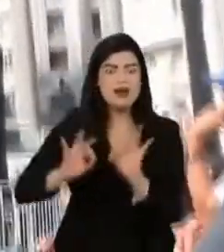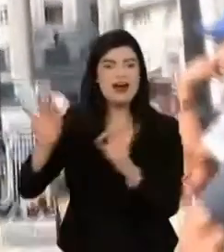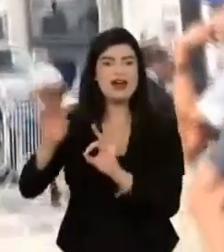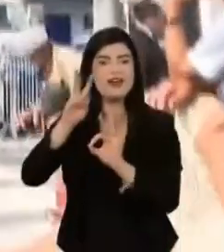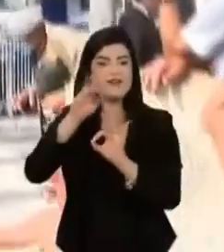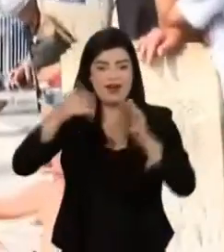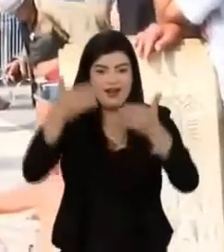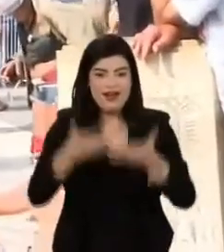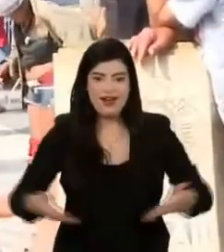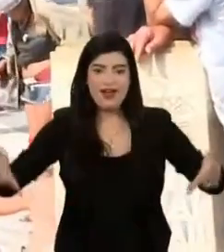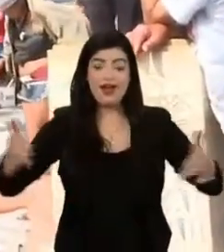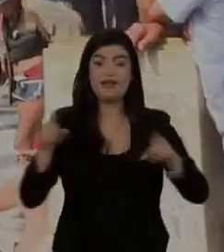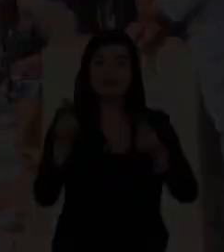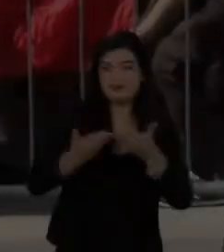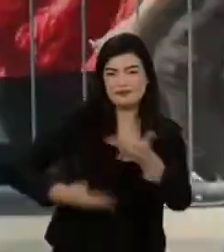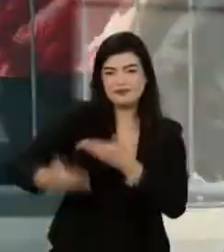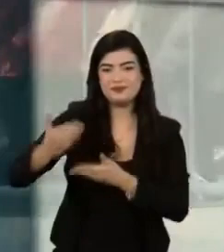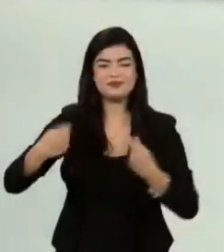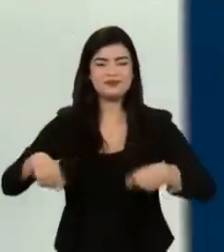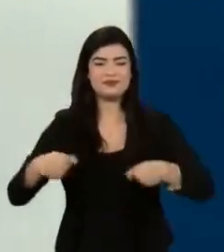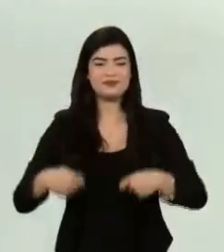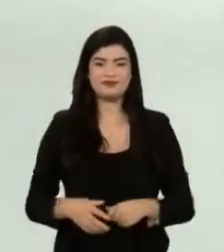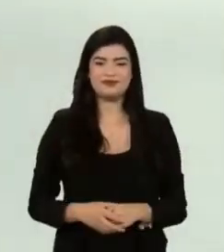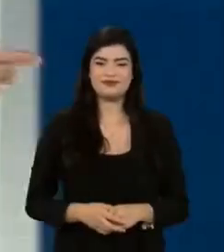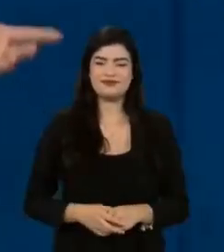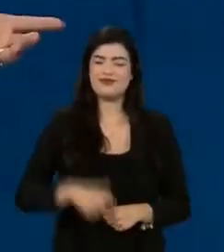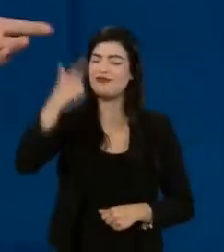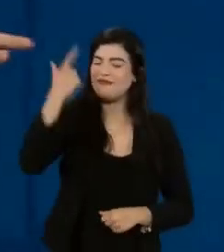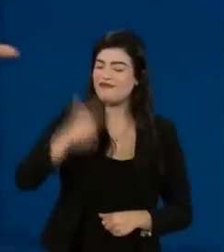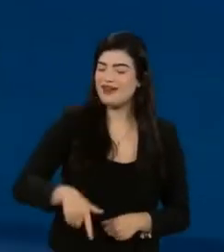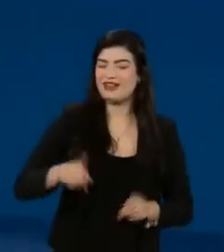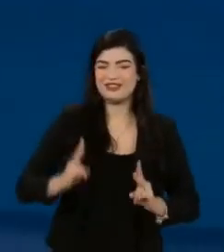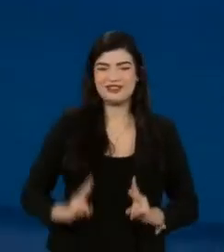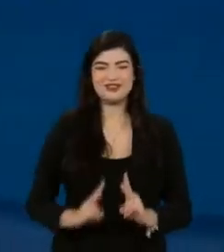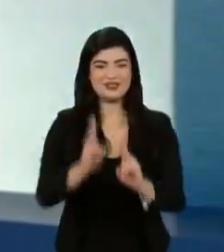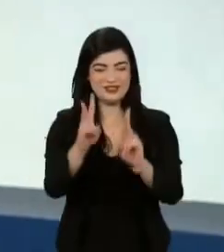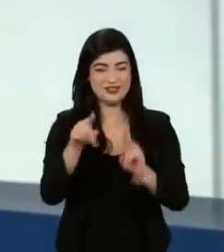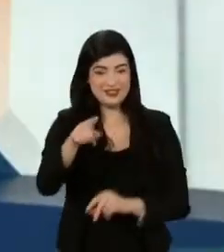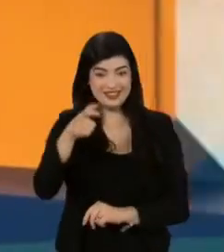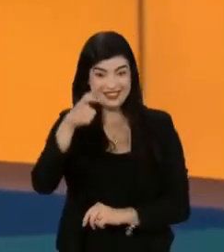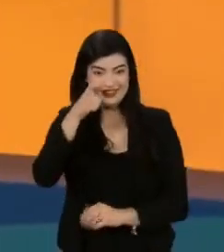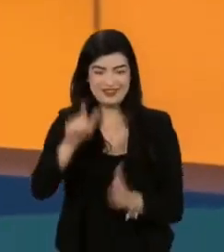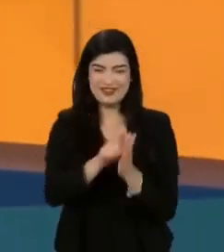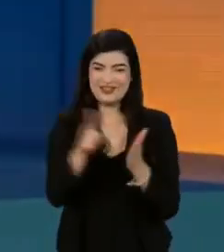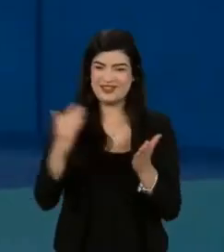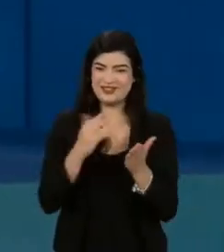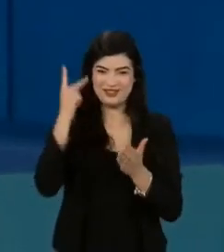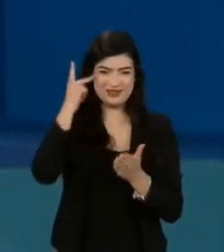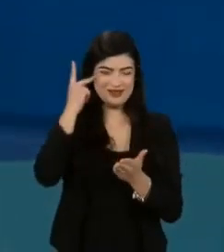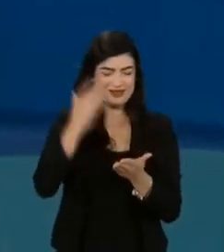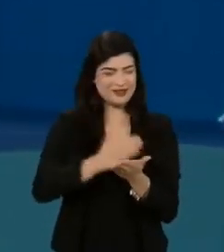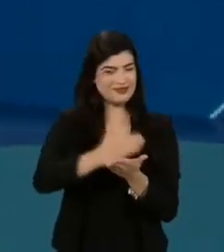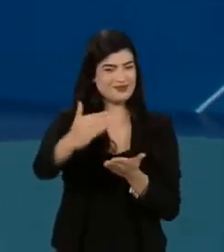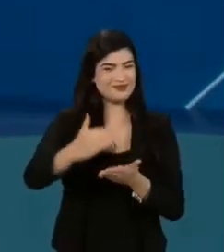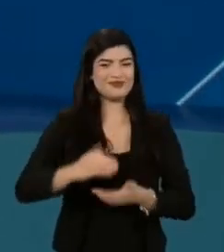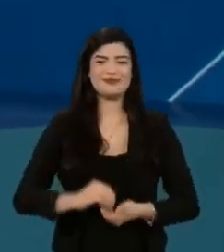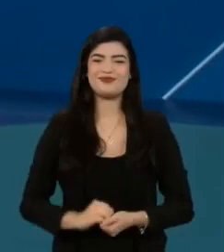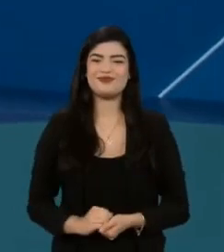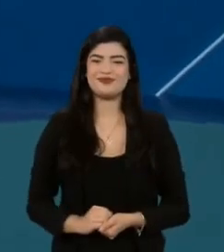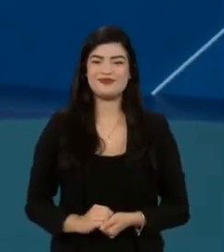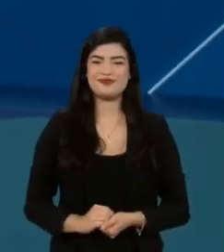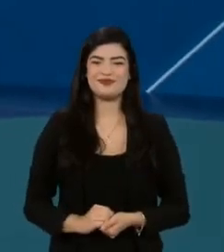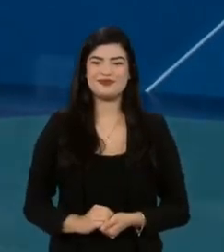ceia, e a solidariedade. E tem muito mais, continue por aqui, o repórter São Paulo já está no ar.